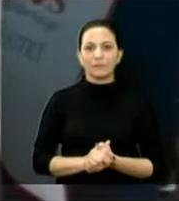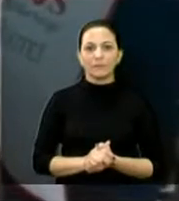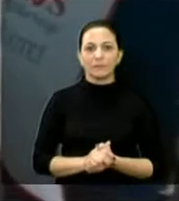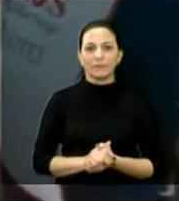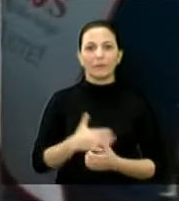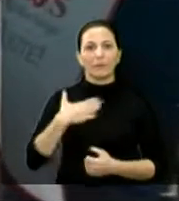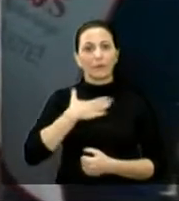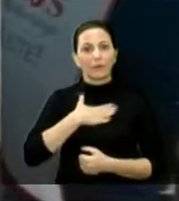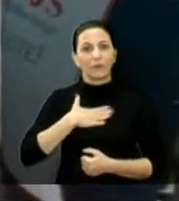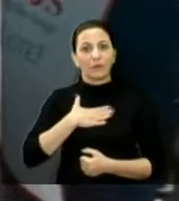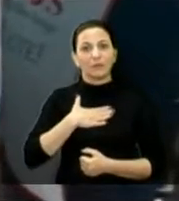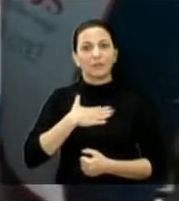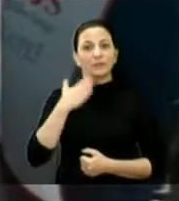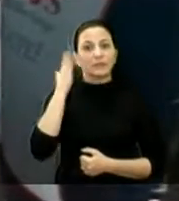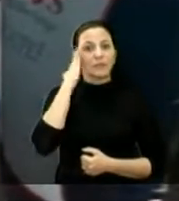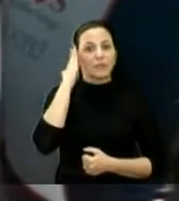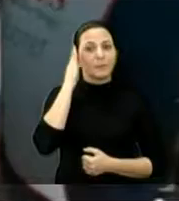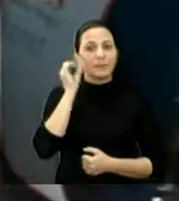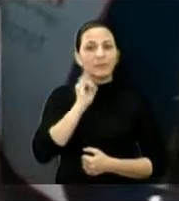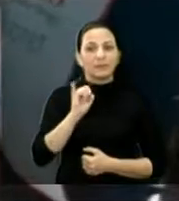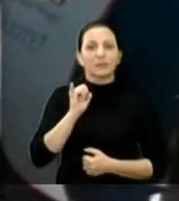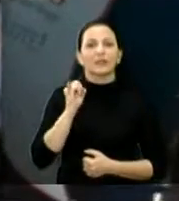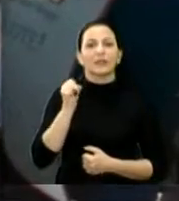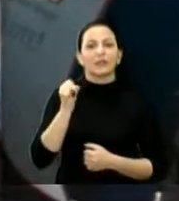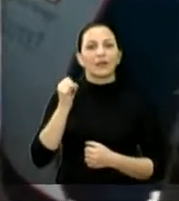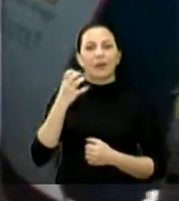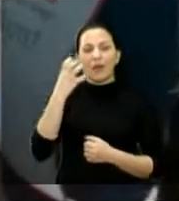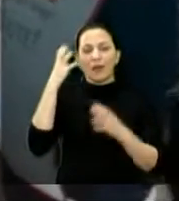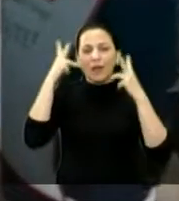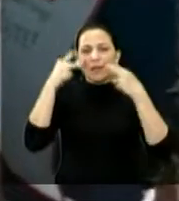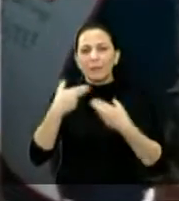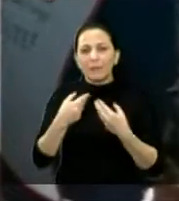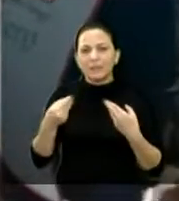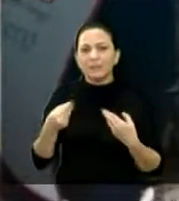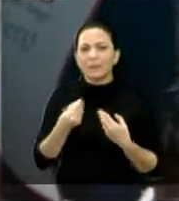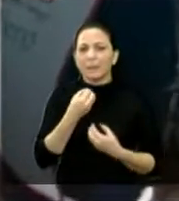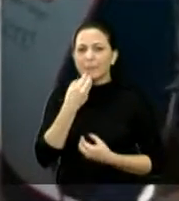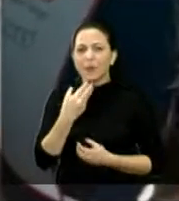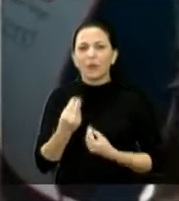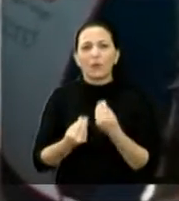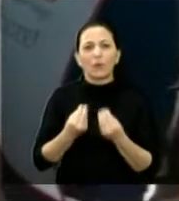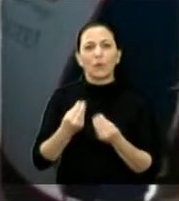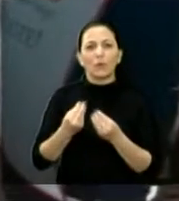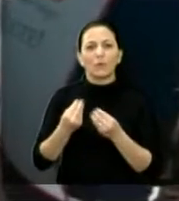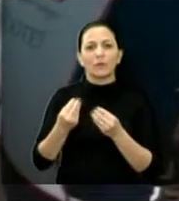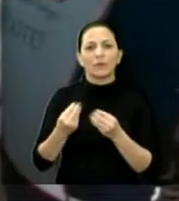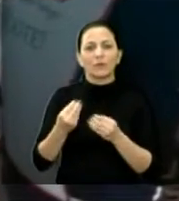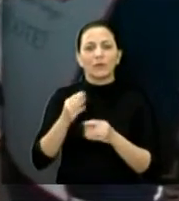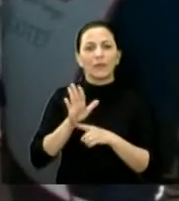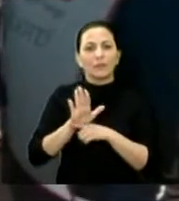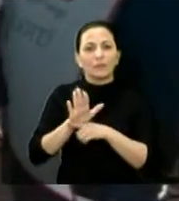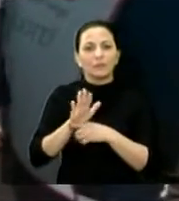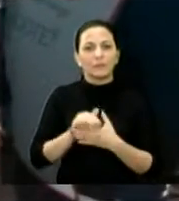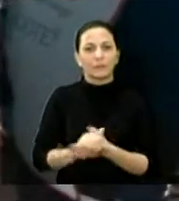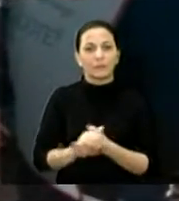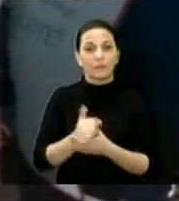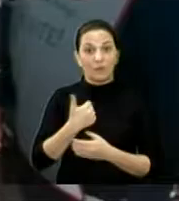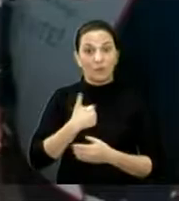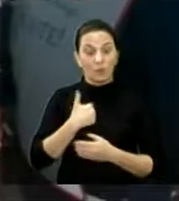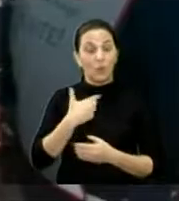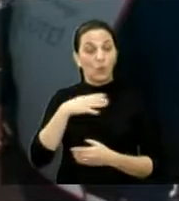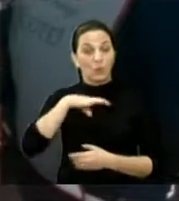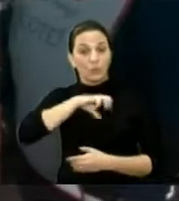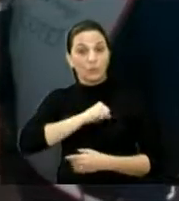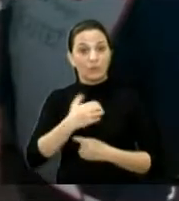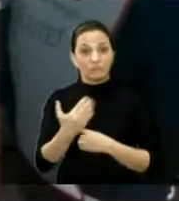Eu gostaria de saber se os animais foram bem tratados, o senhor gostou do serviço, o que o senhor fala dessa situação? Gostei do serviço, muito bem